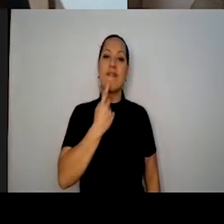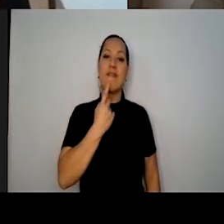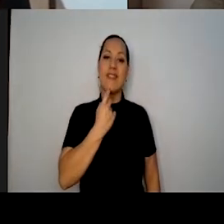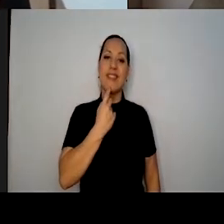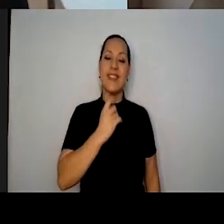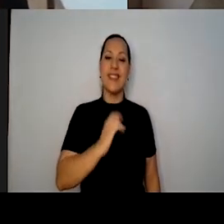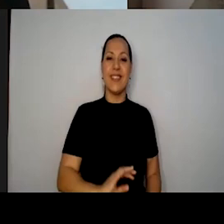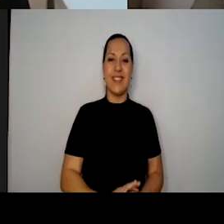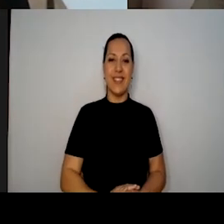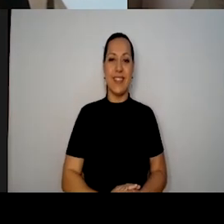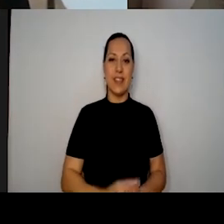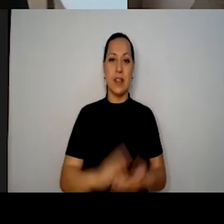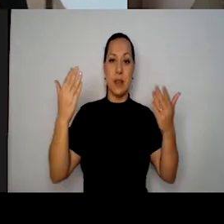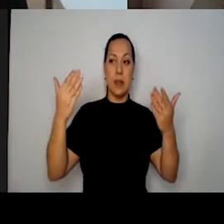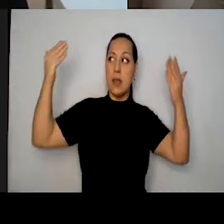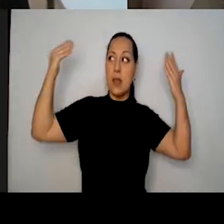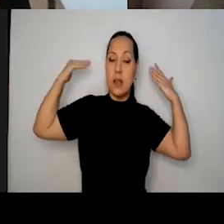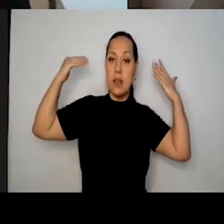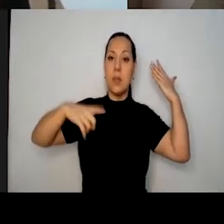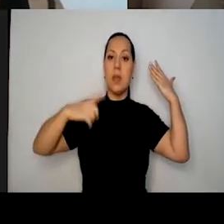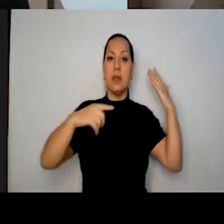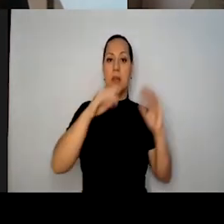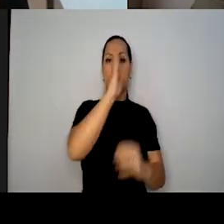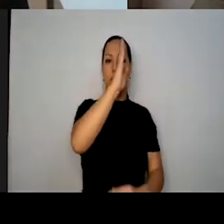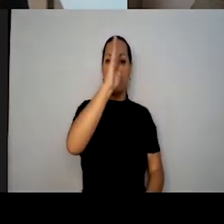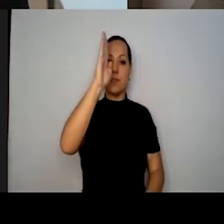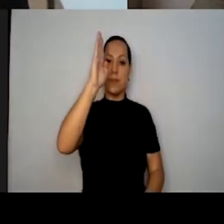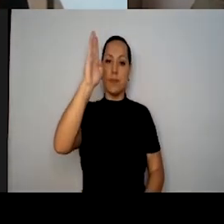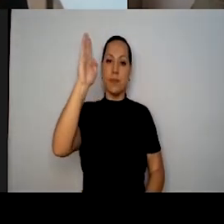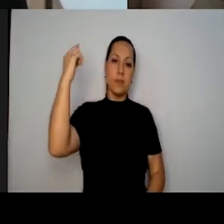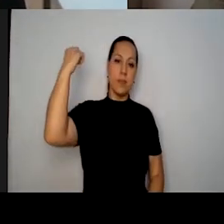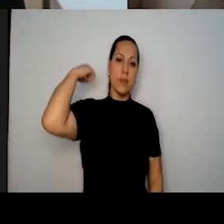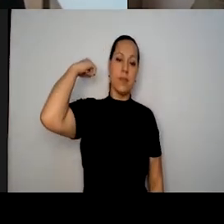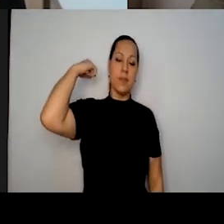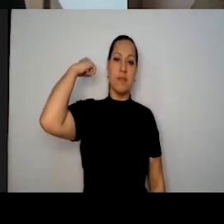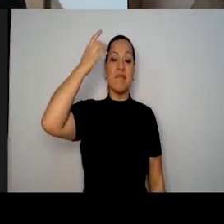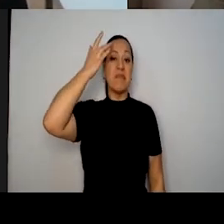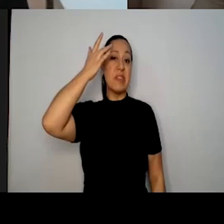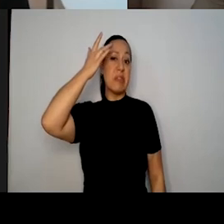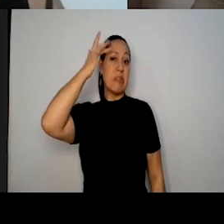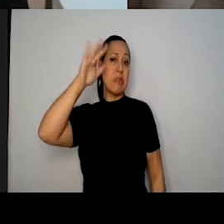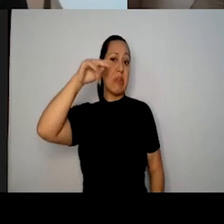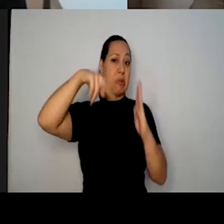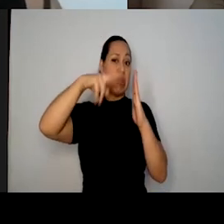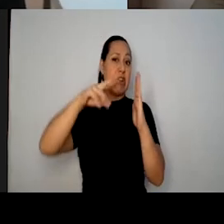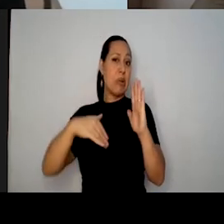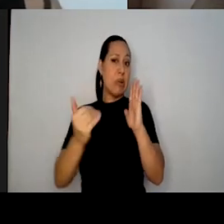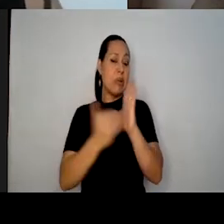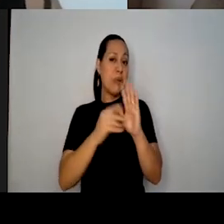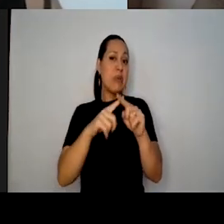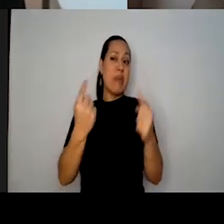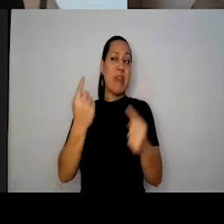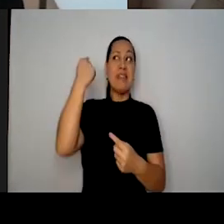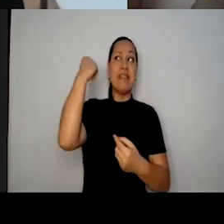e atrás de mim tem uma estante cheia de livros, que eu nem sei se eu li tudo, mas eles estão aí, quem